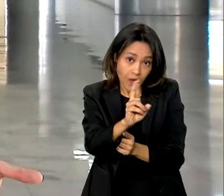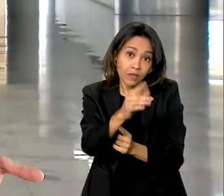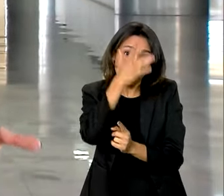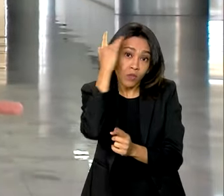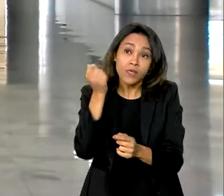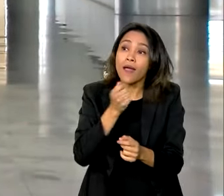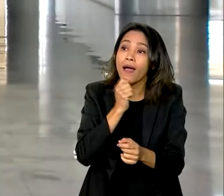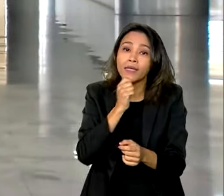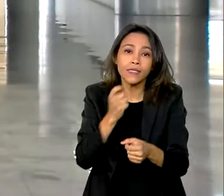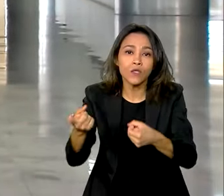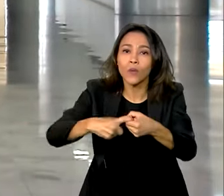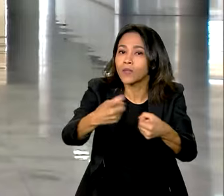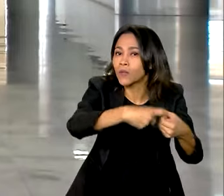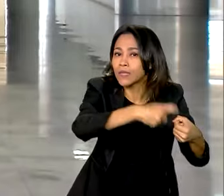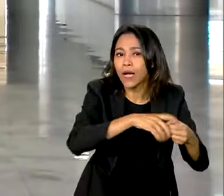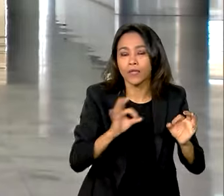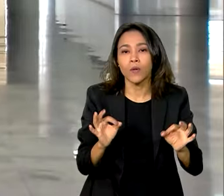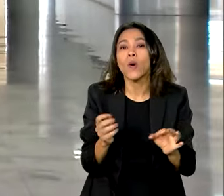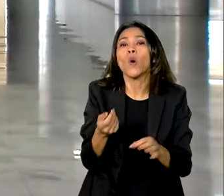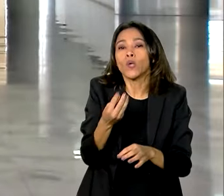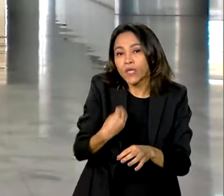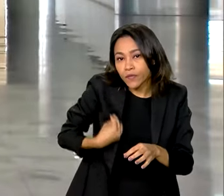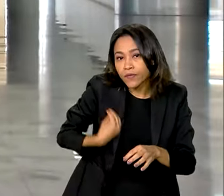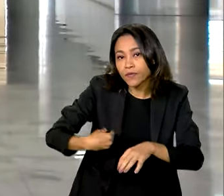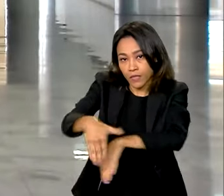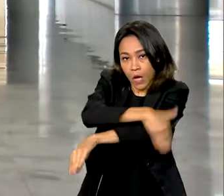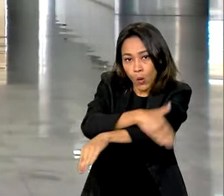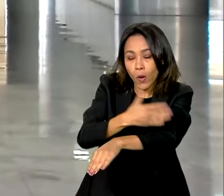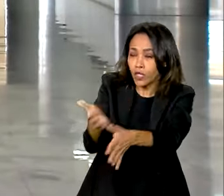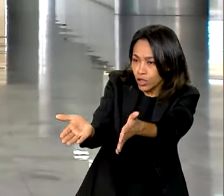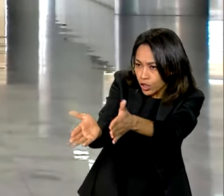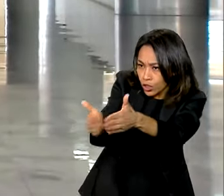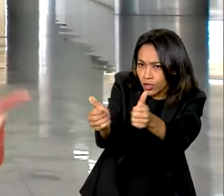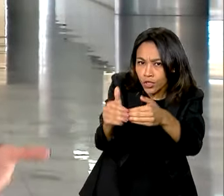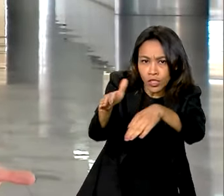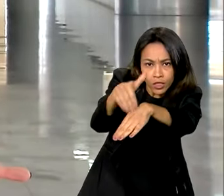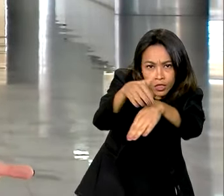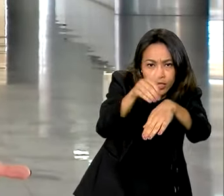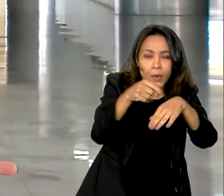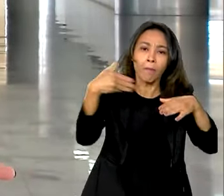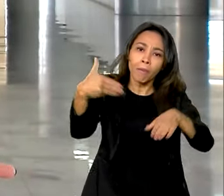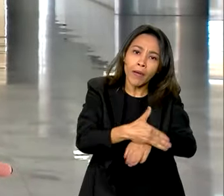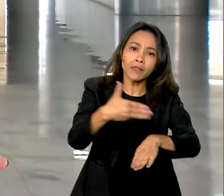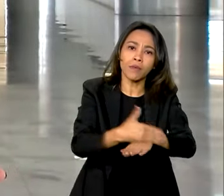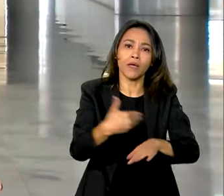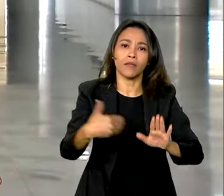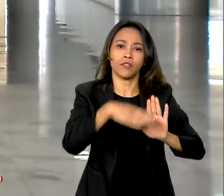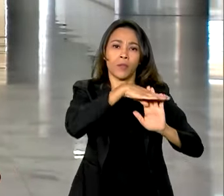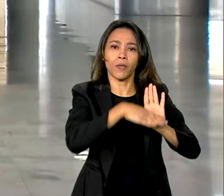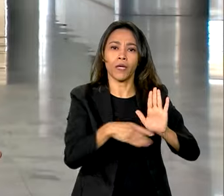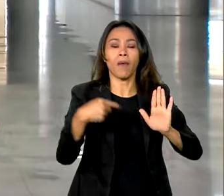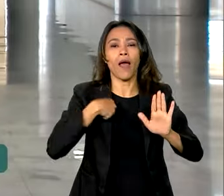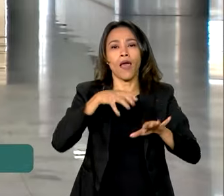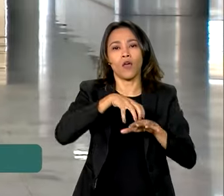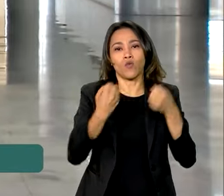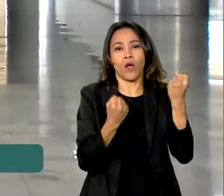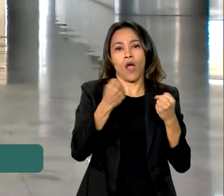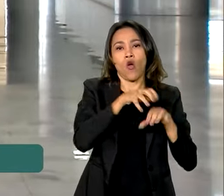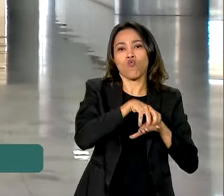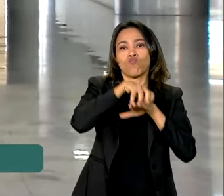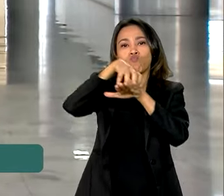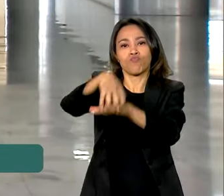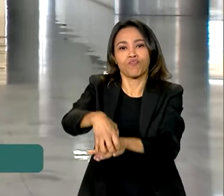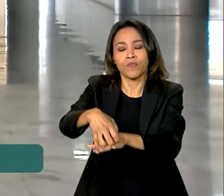associados ou em situação de rua a programas sociais. São unidades móveis que vão oferecer serviços como apoio